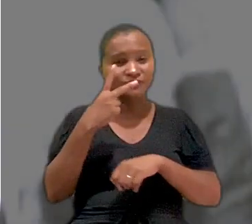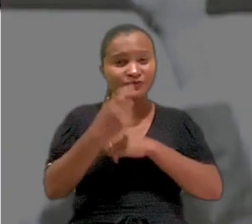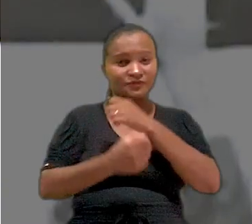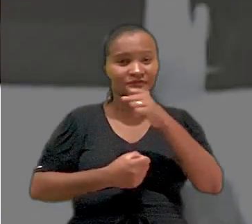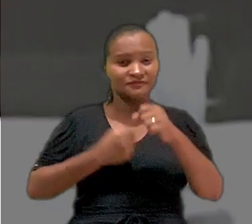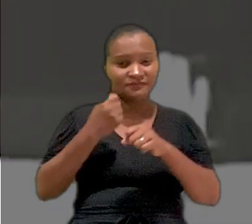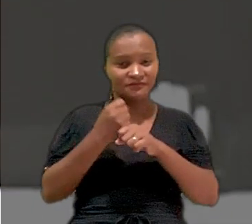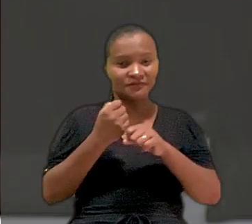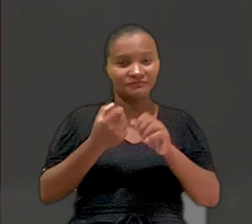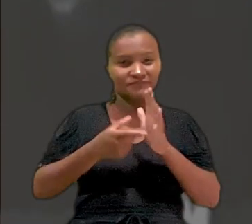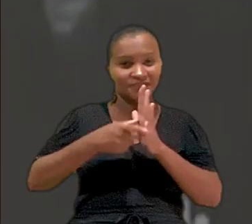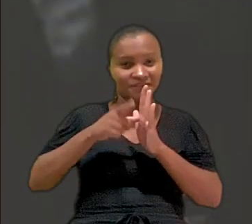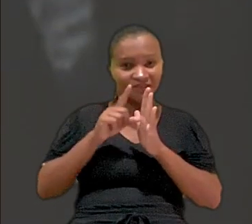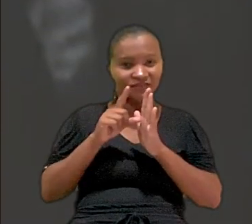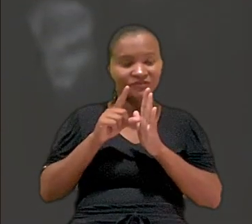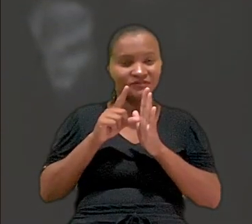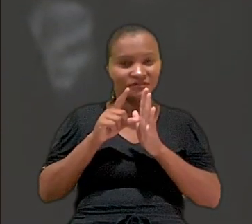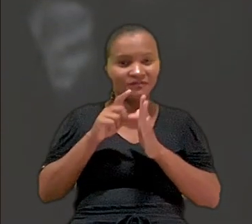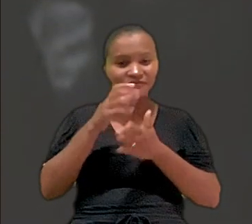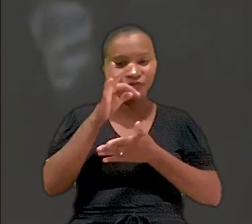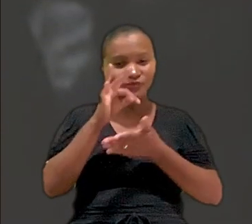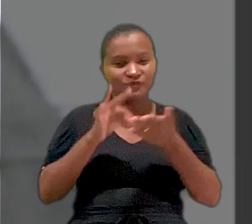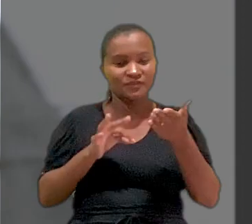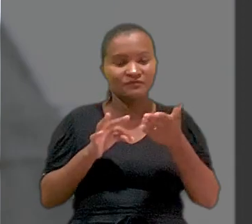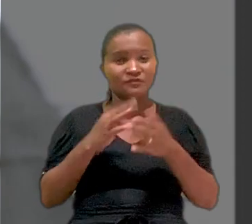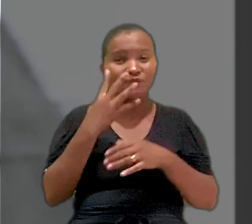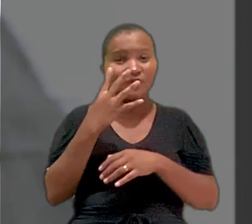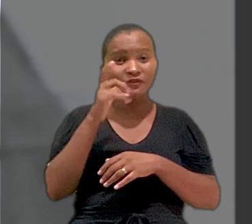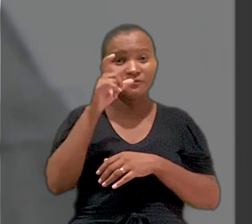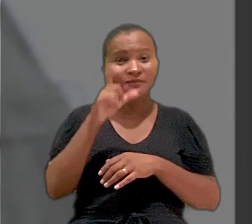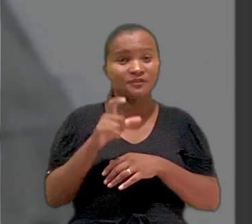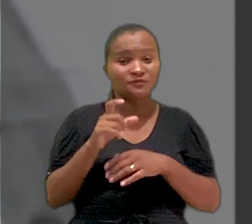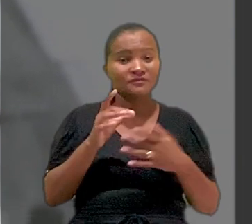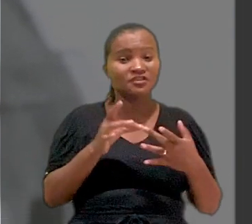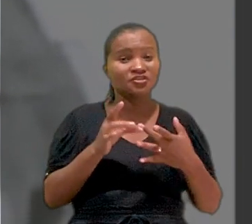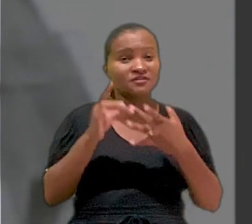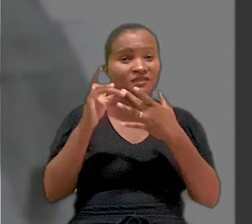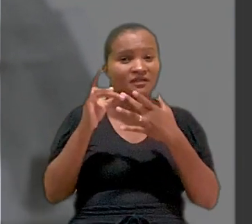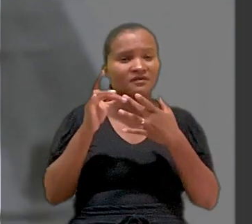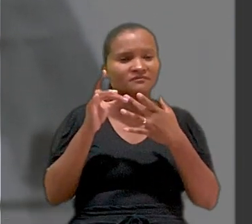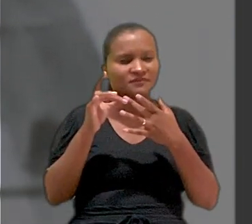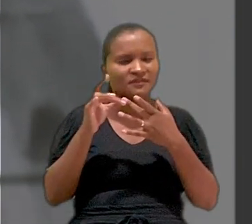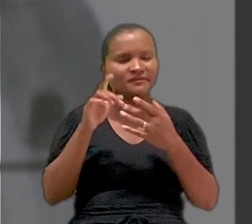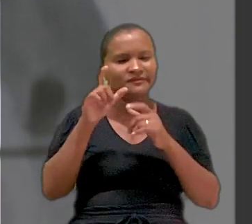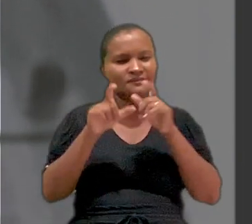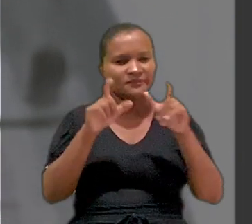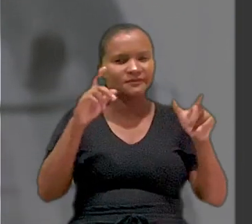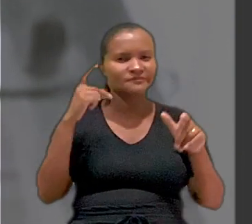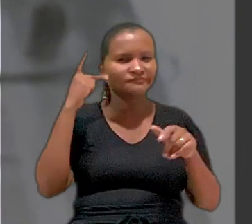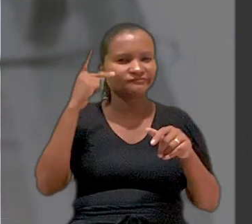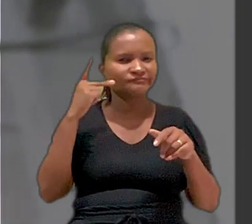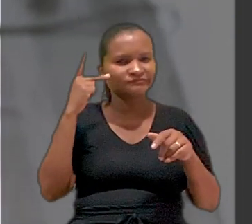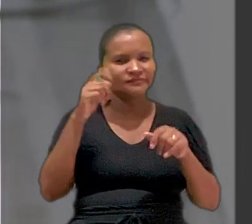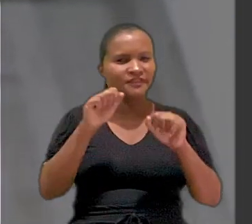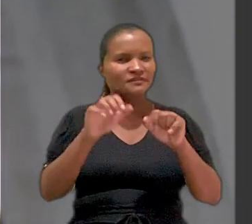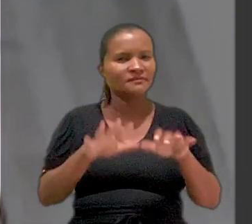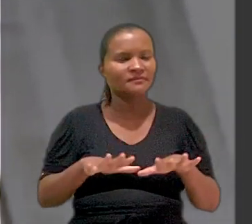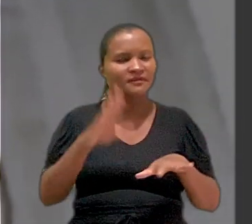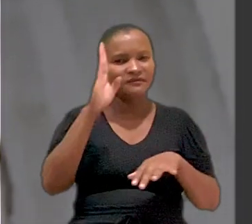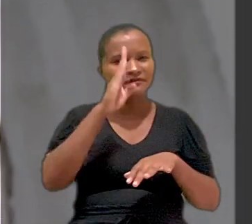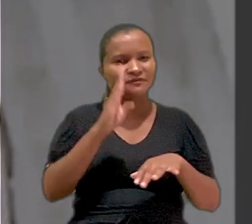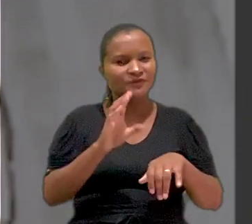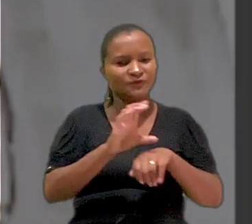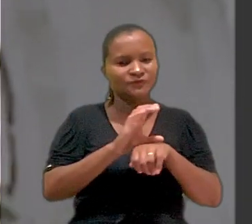Nos dois anos que antecederam a promulgação do texto, quatro pessoas se destacaram entre os parlamentares da Assembleia